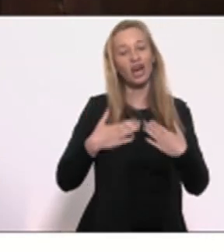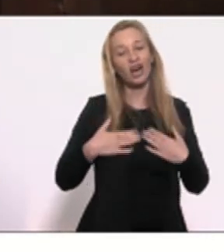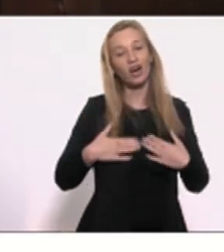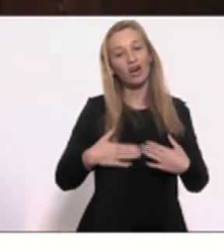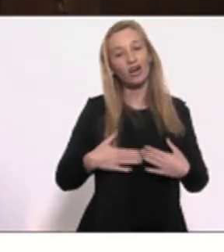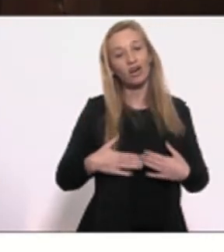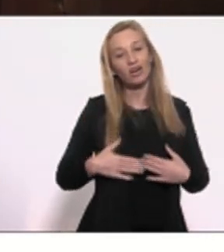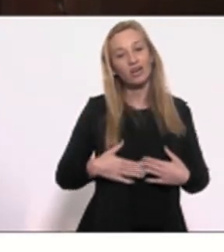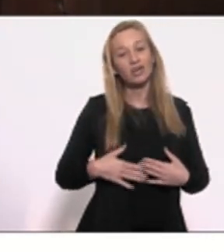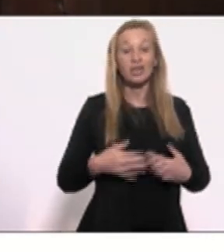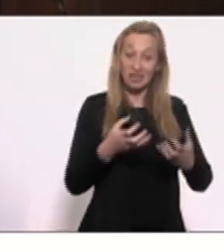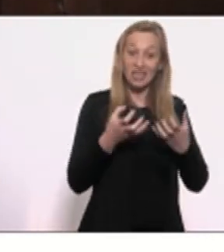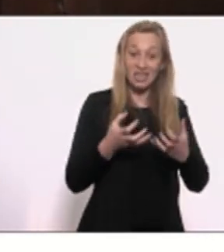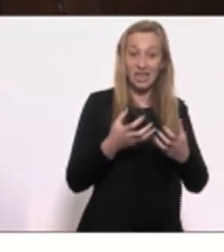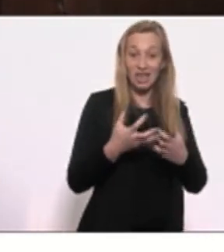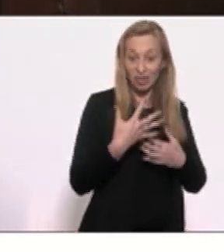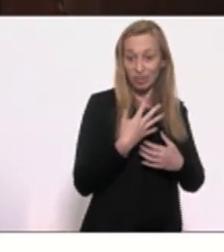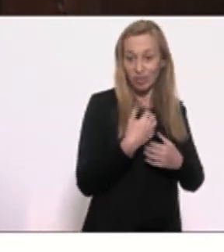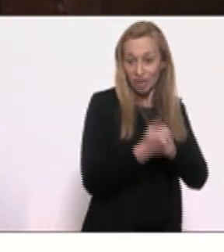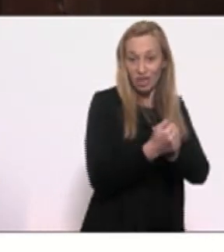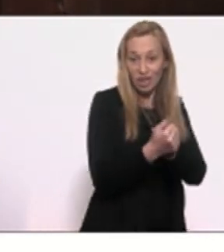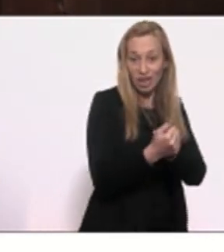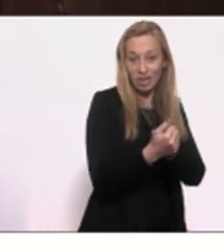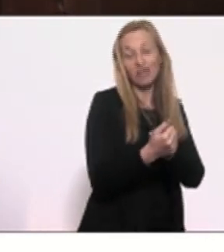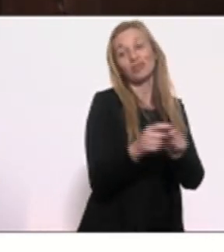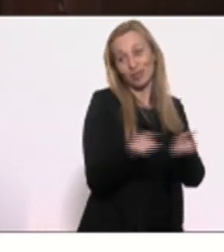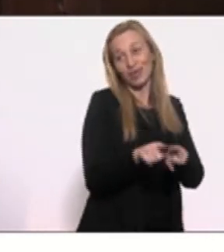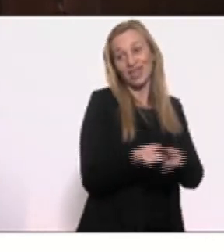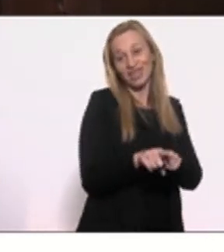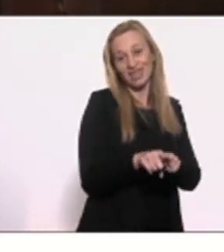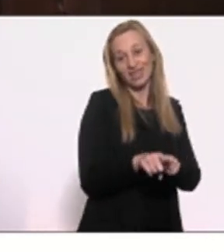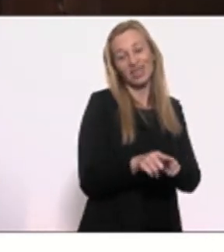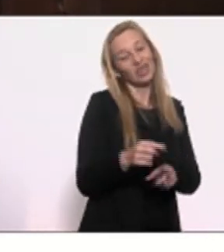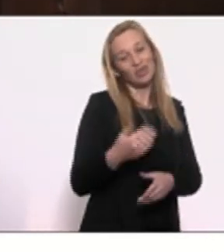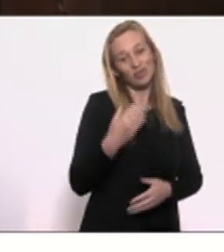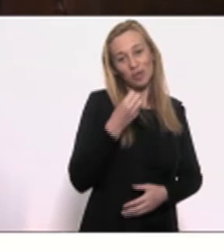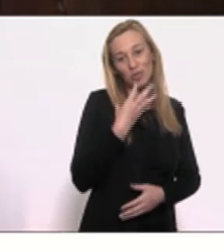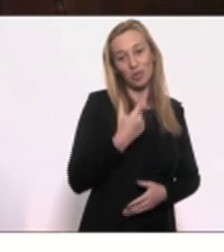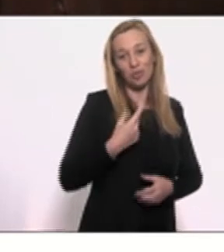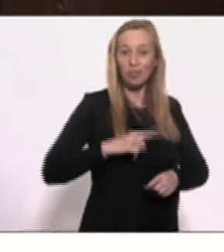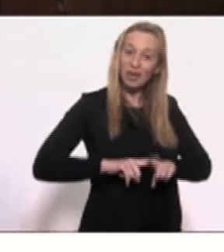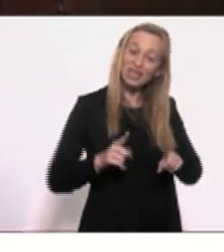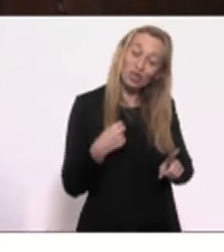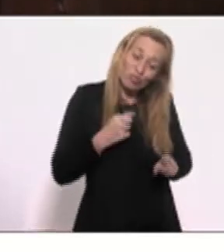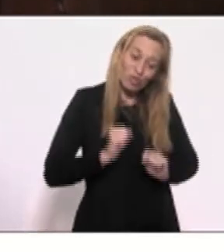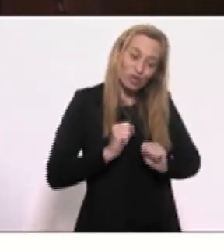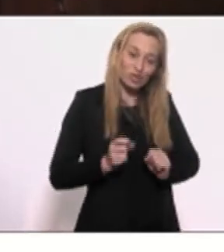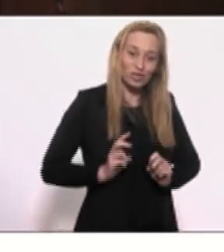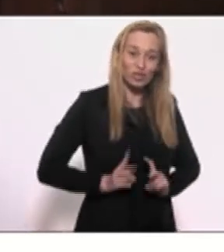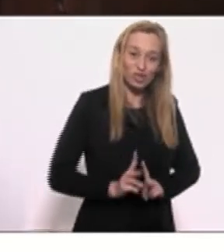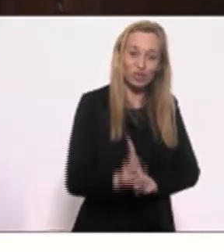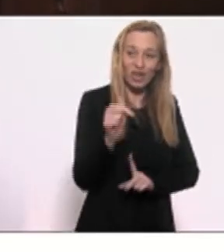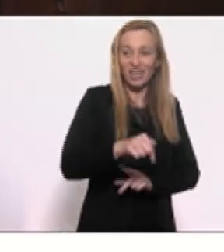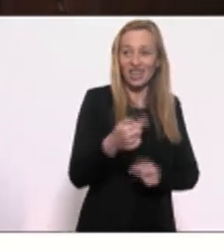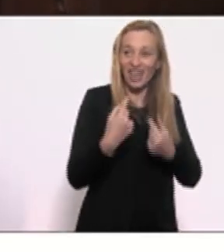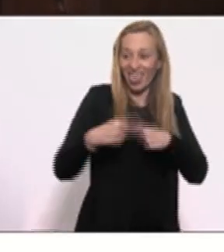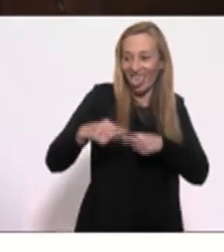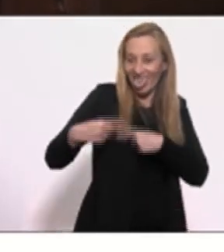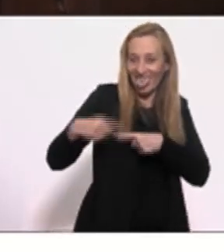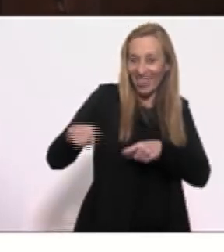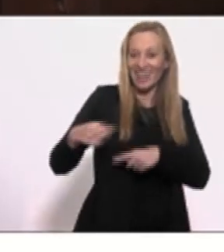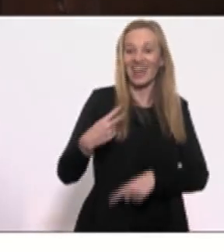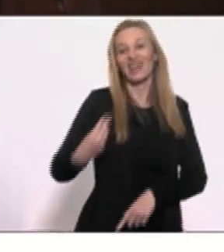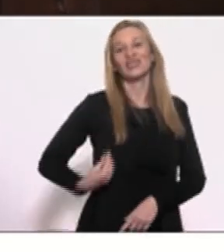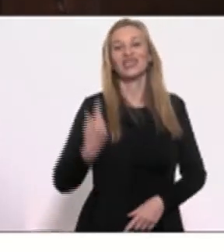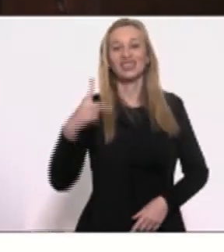e se o senhor me quiser levar a mim também vai ser um prazer senão eu continuo aqui infernizando a